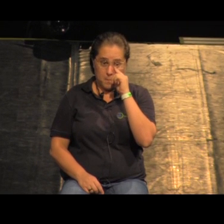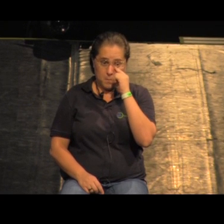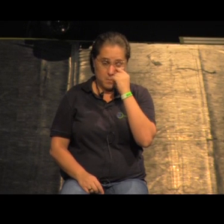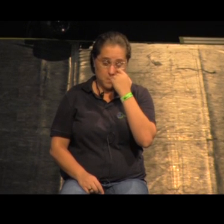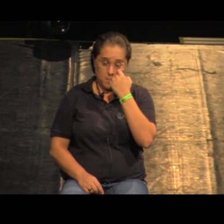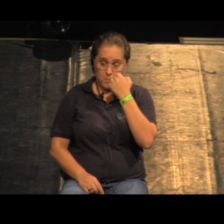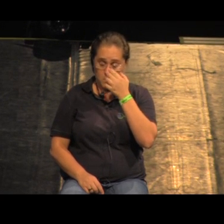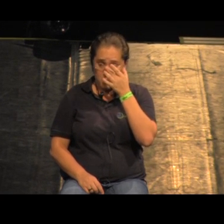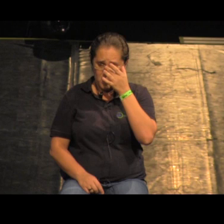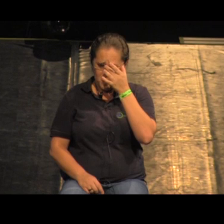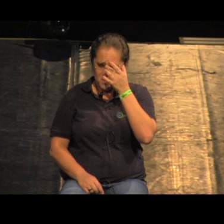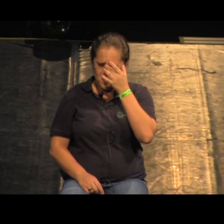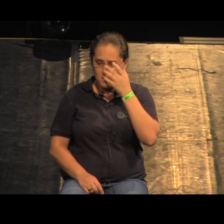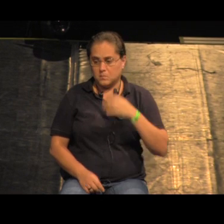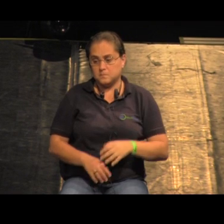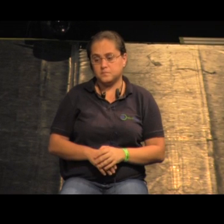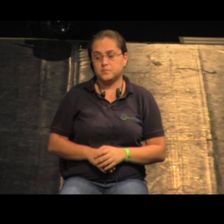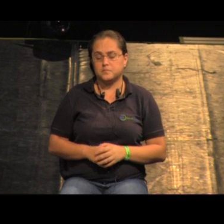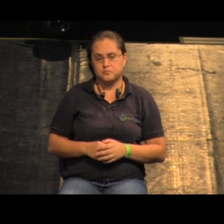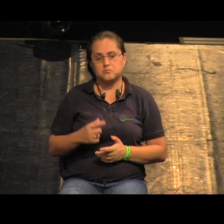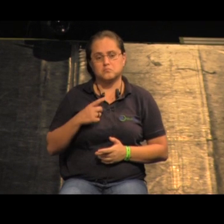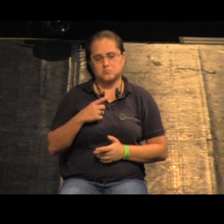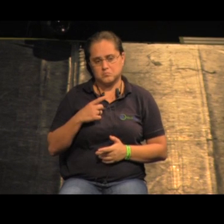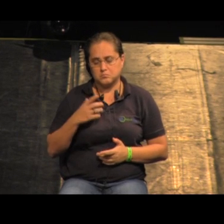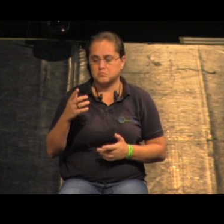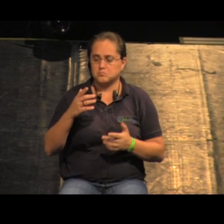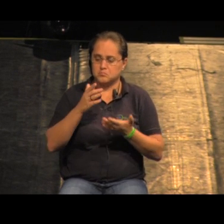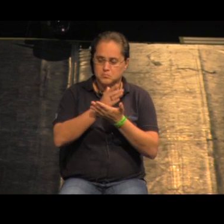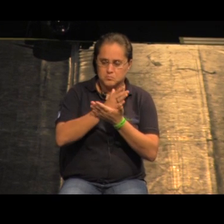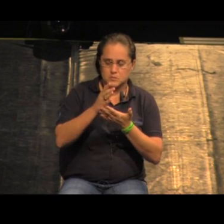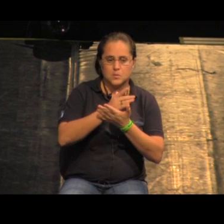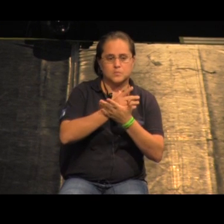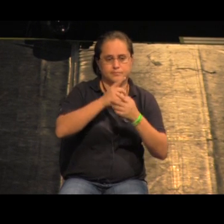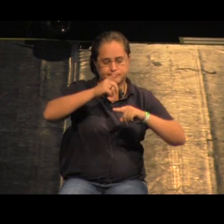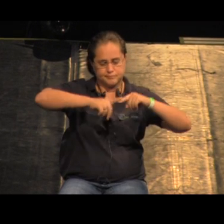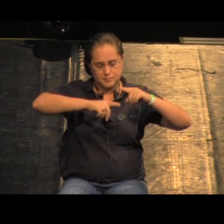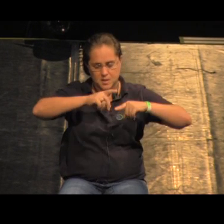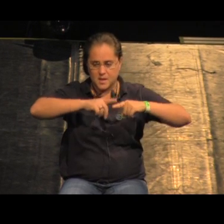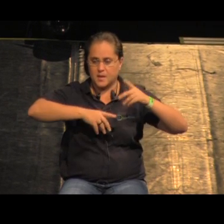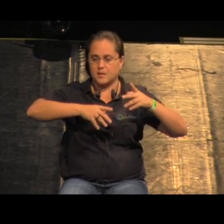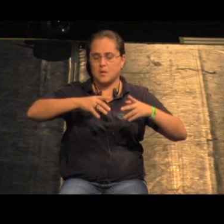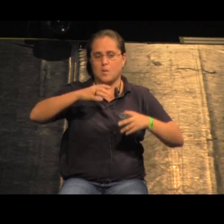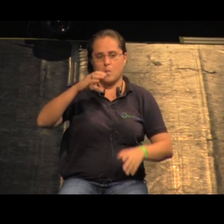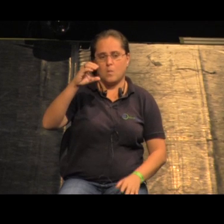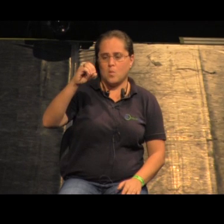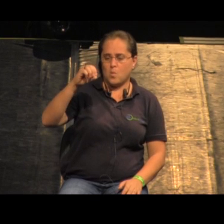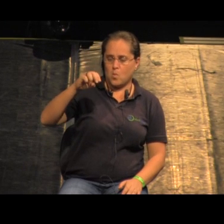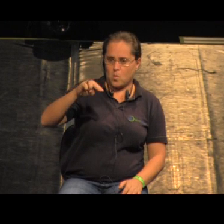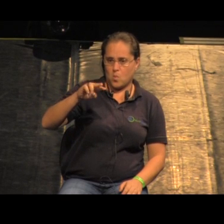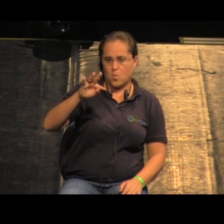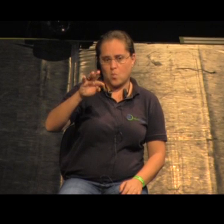mas é isso por outro lado a presença dessa infraestrutura desse maquinário desses containers também